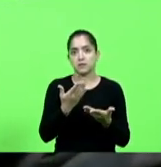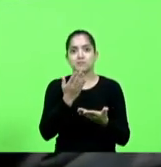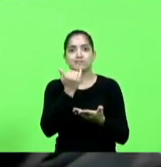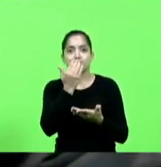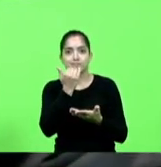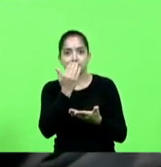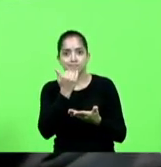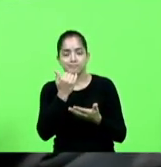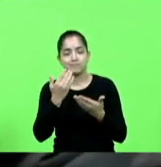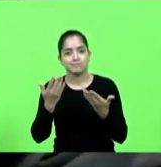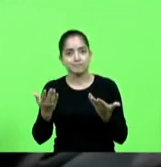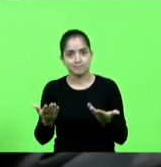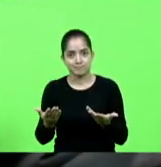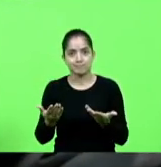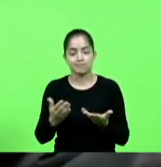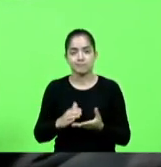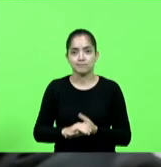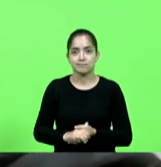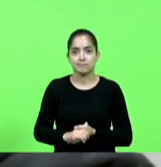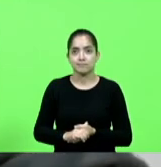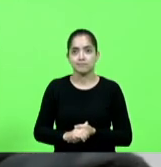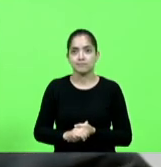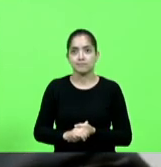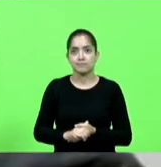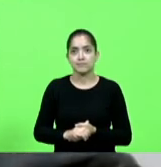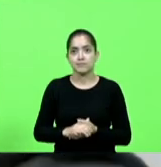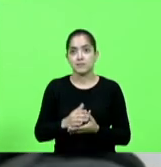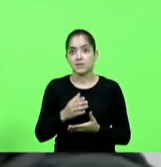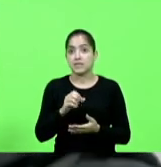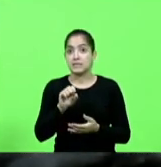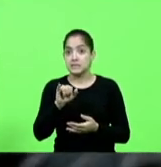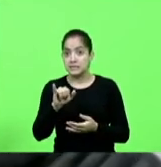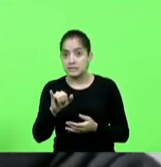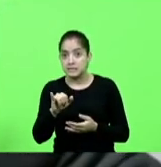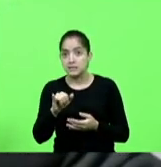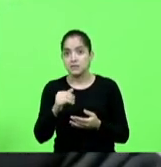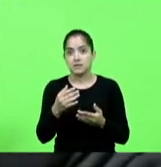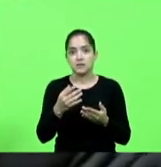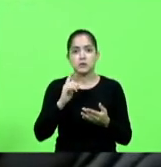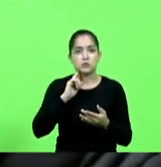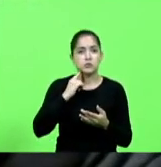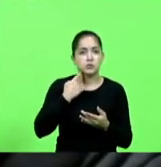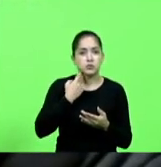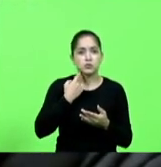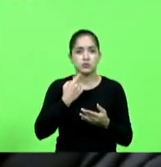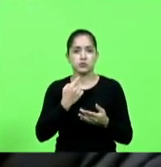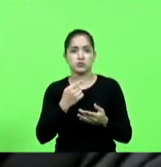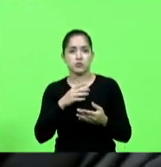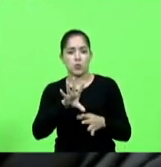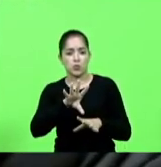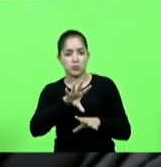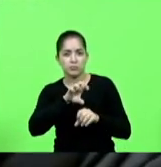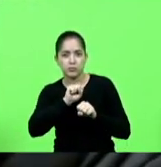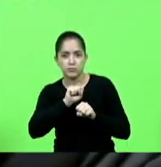que ele estivesse com resíduos do agrotóxico